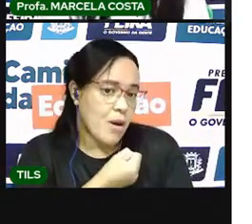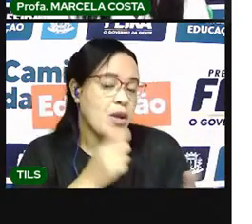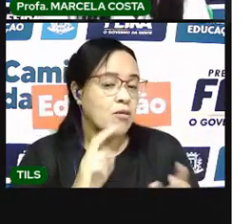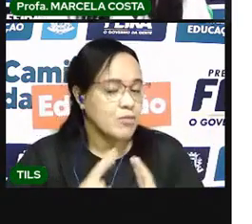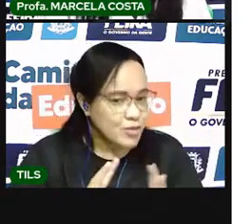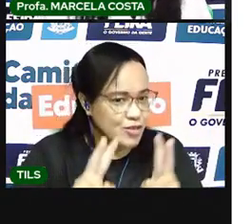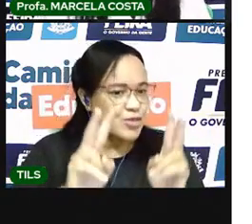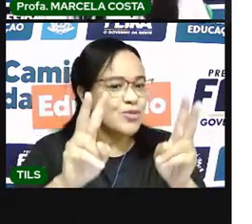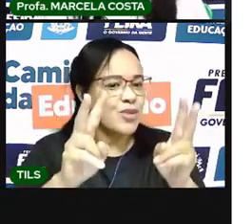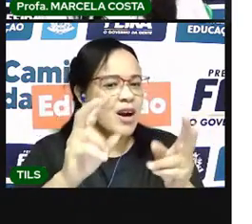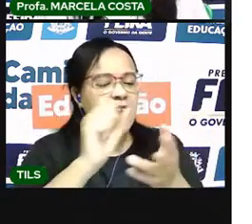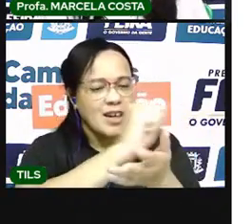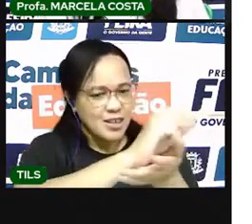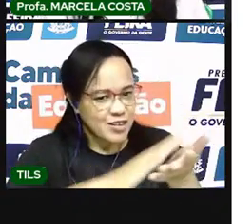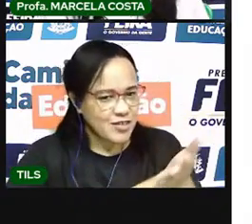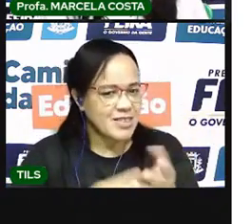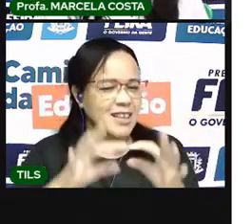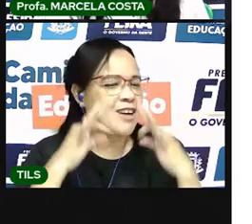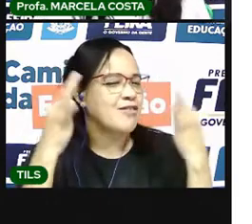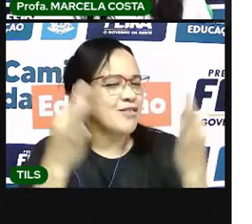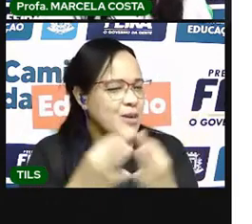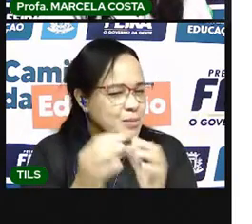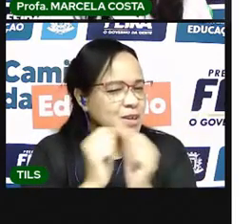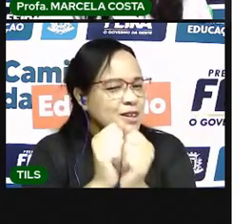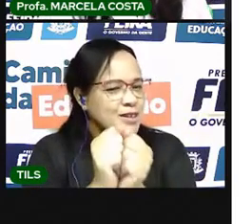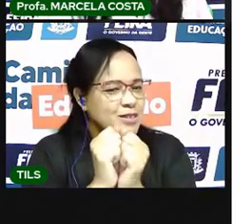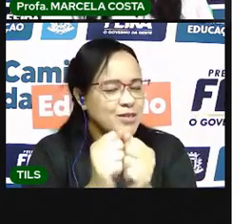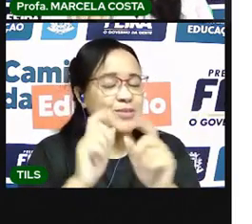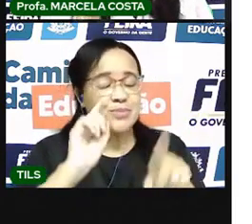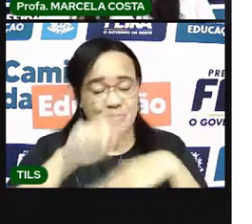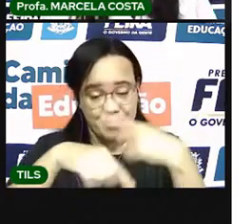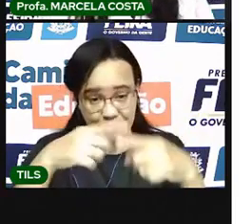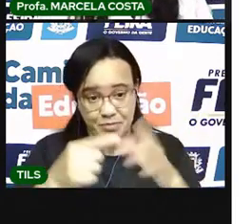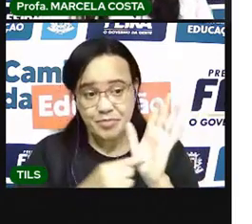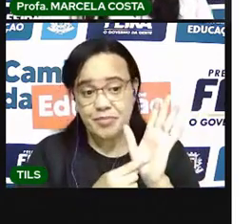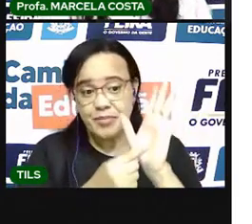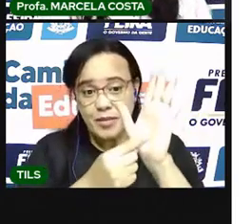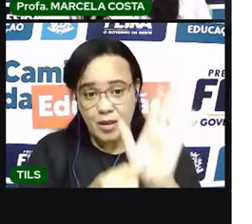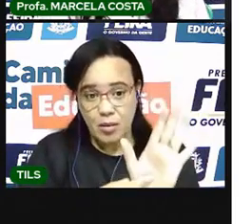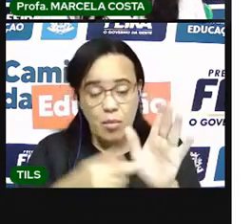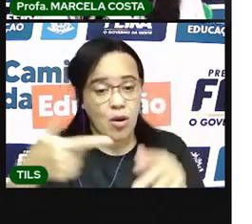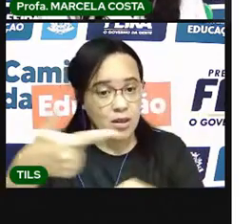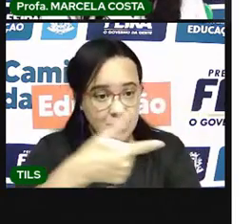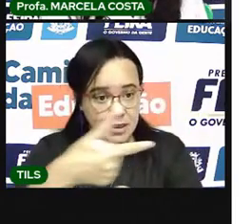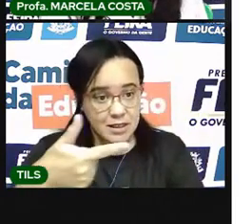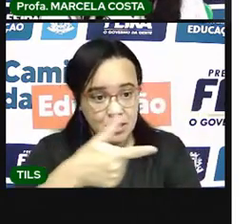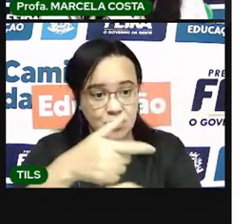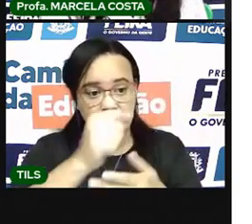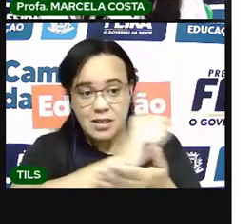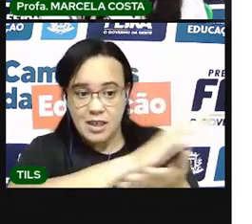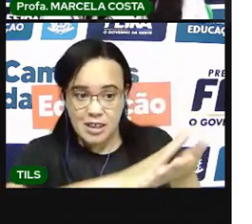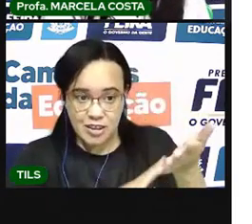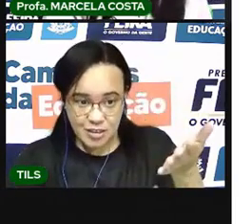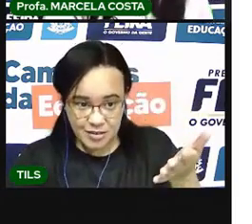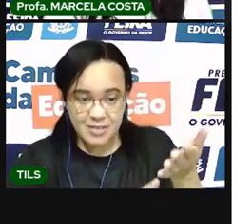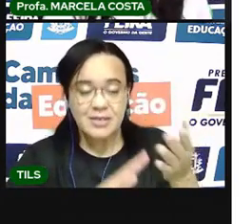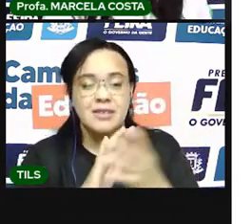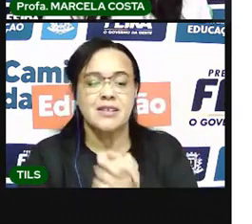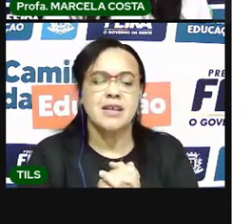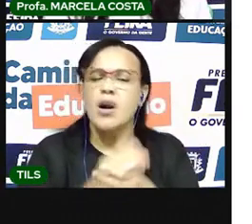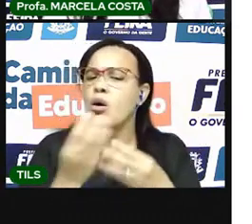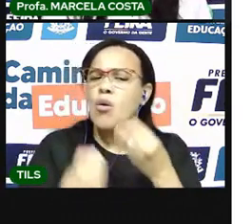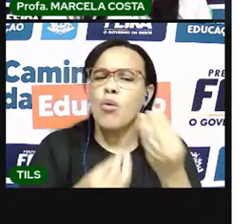com o seu responsável, tá bom? E vou mostrar agora a segunda parte da atividade, que é classificar